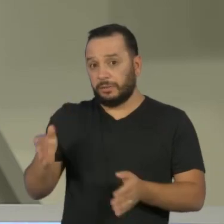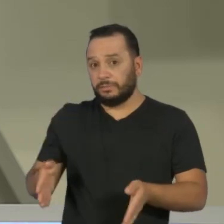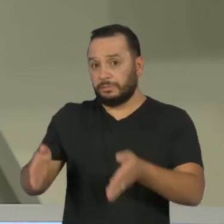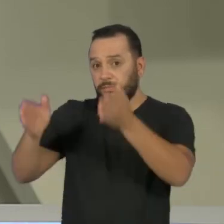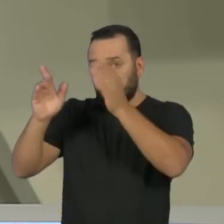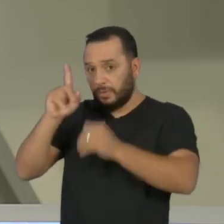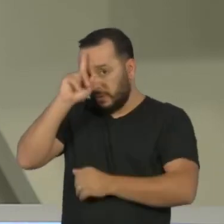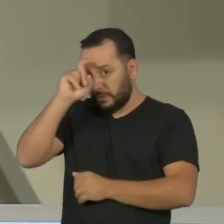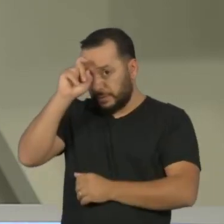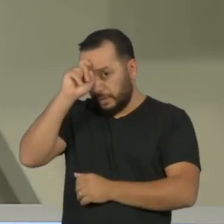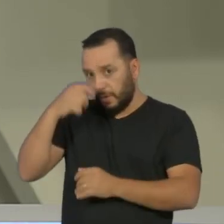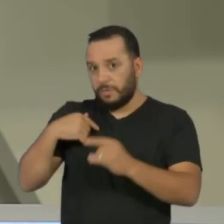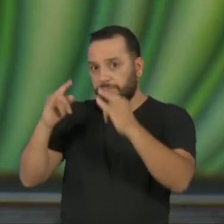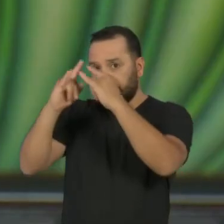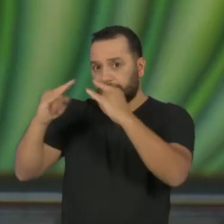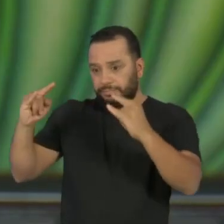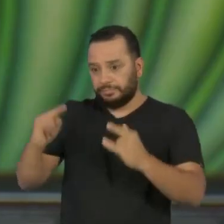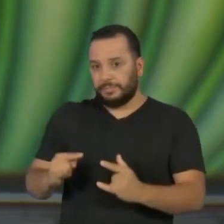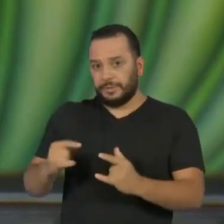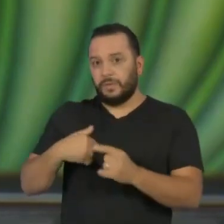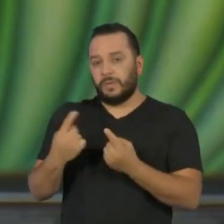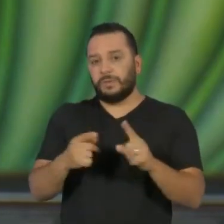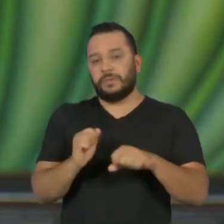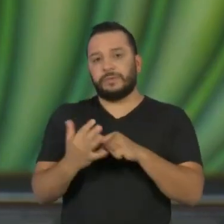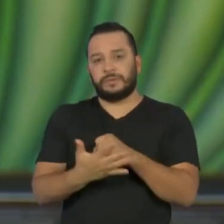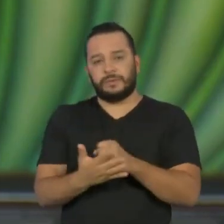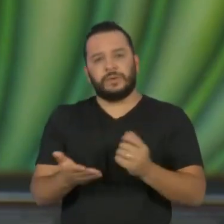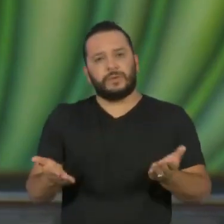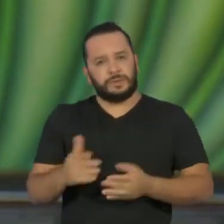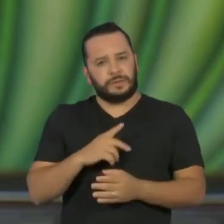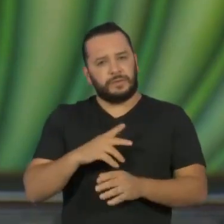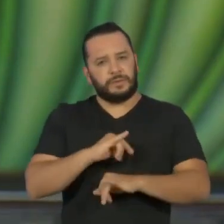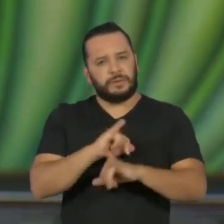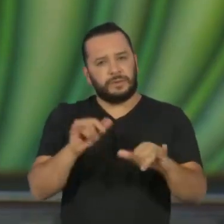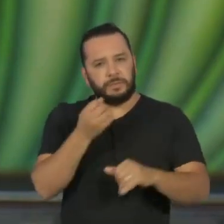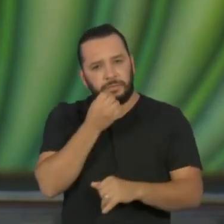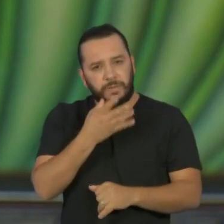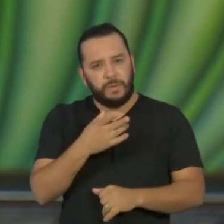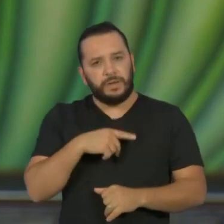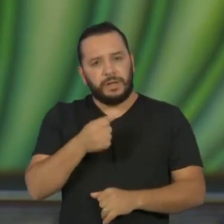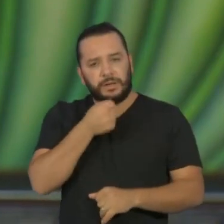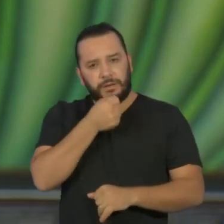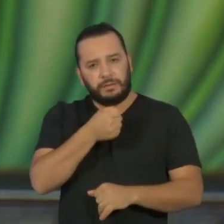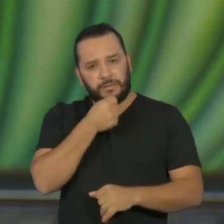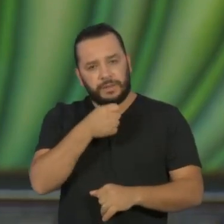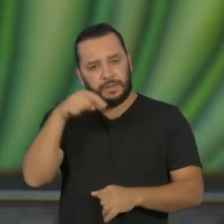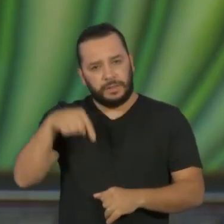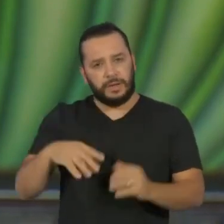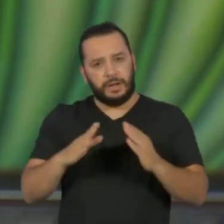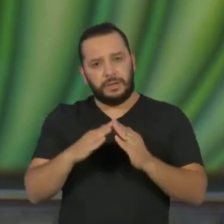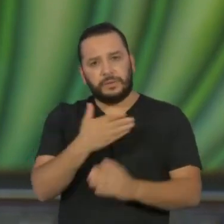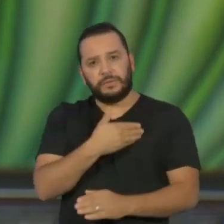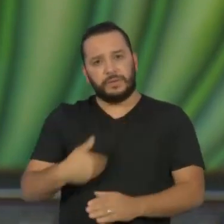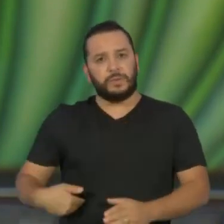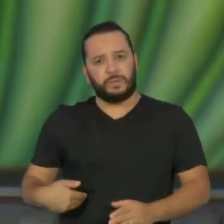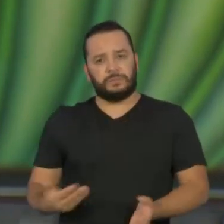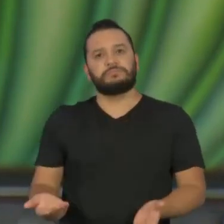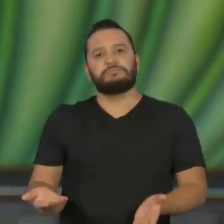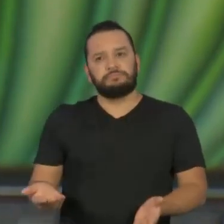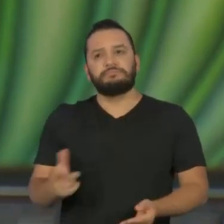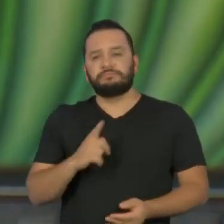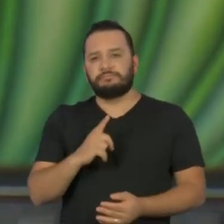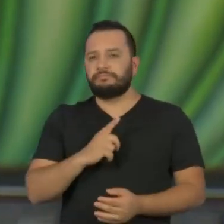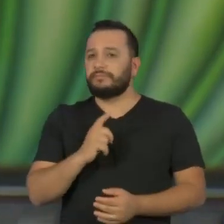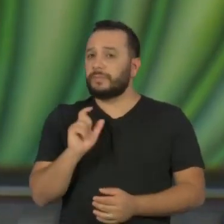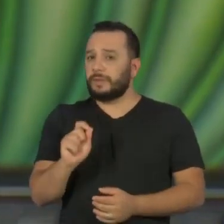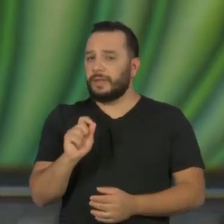o combate da Covid-19. Hoje tivemos boas notícias na entrevista coletiva aqui no Palácio dos Bandeirantes. Entre